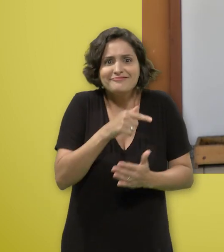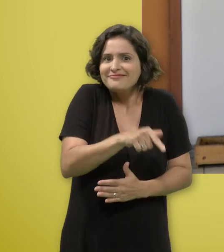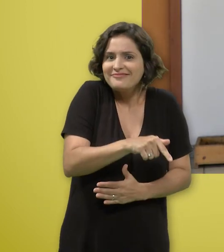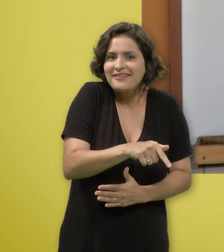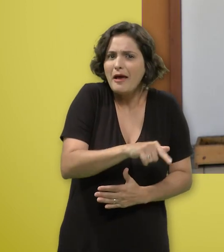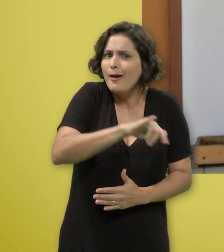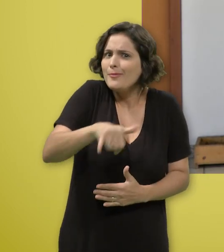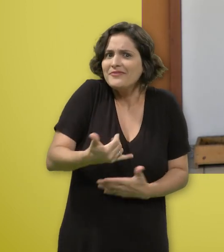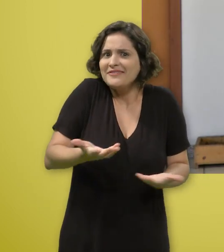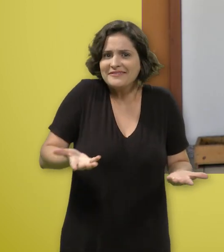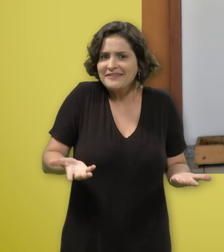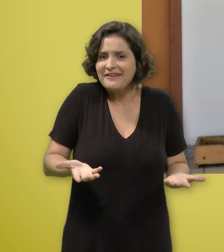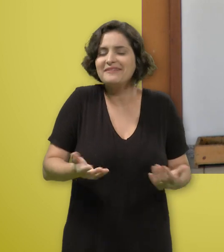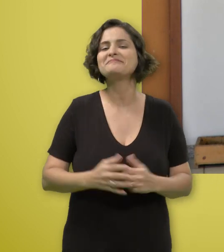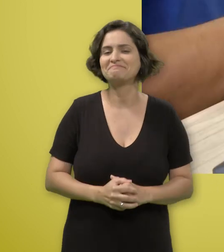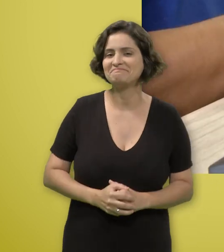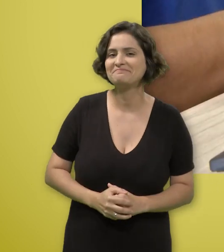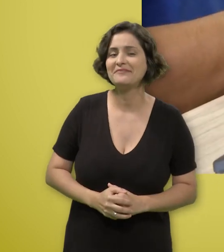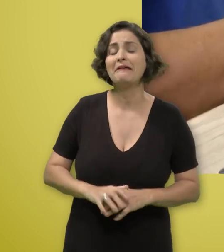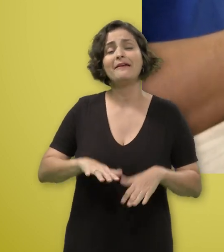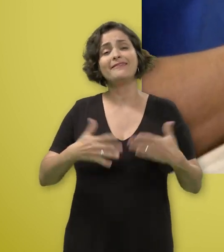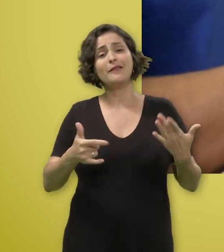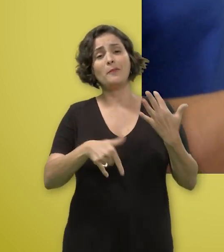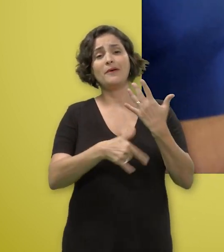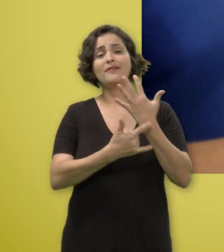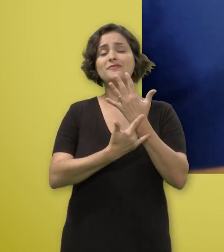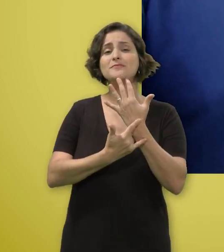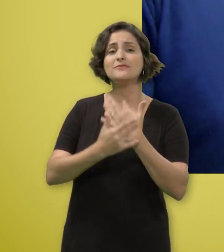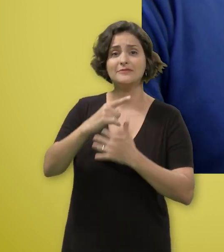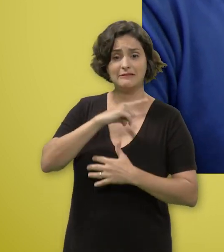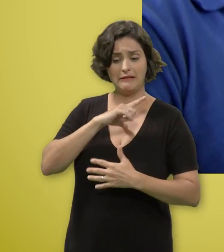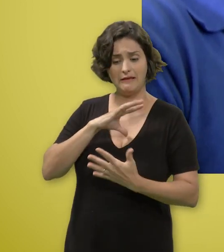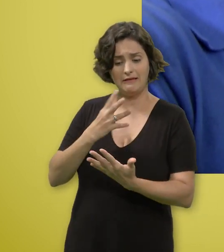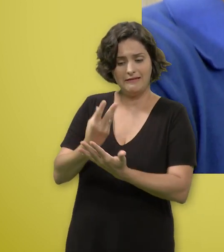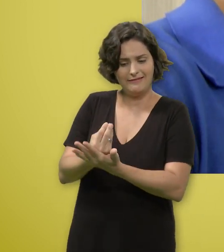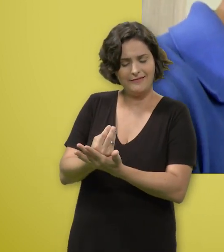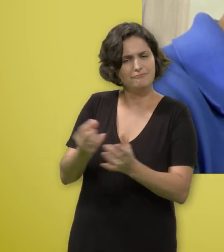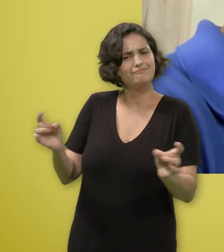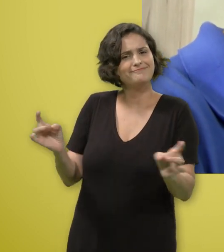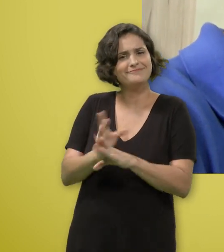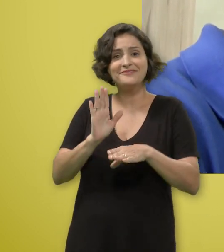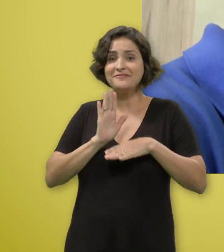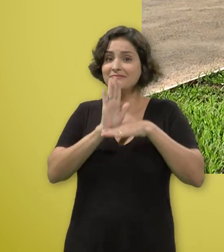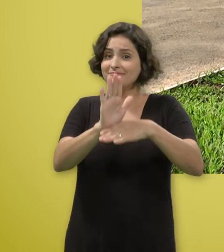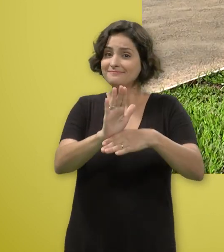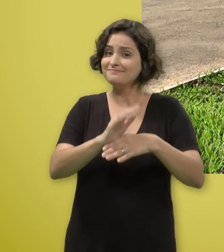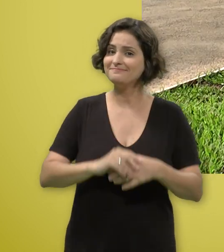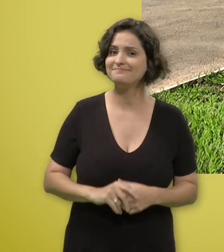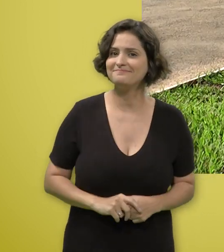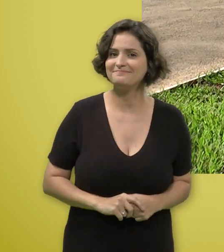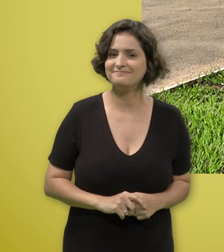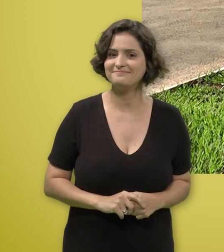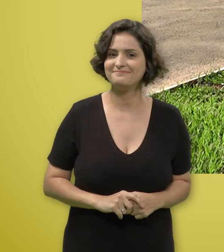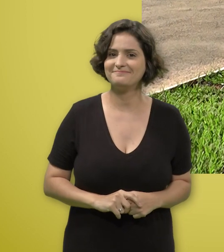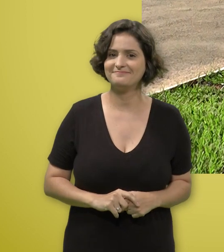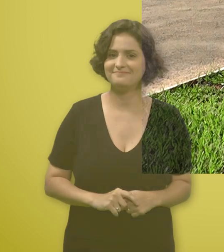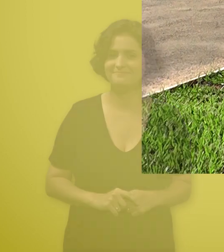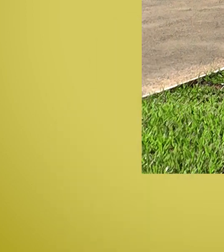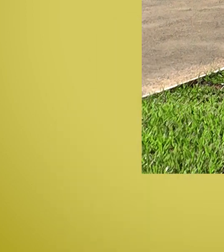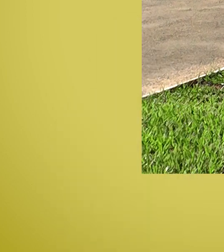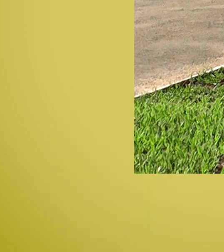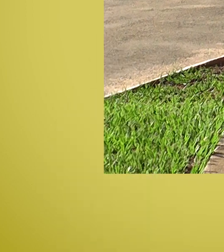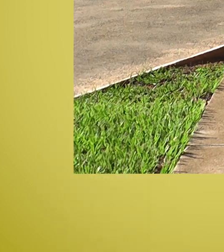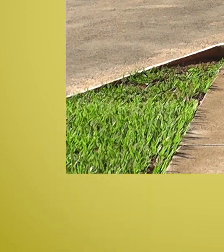universidade já conta com um núcleo que promove as condições de acessibilidade e inclusão para as pessoas com deficiência.